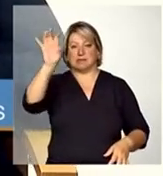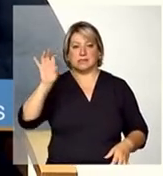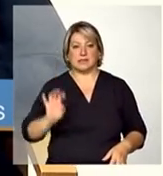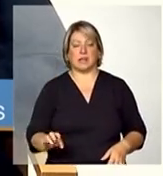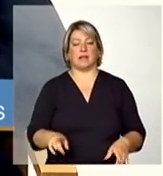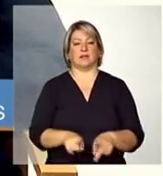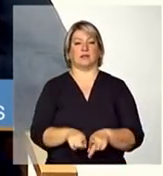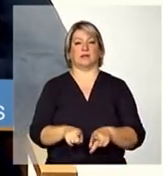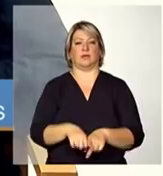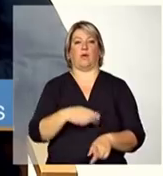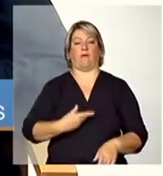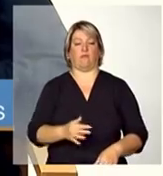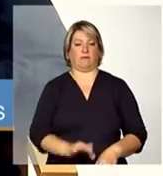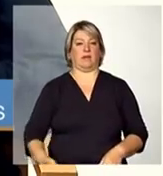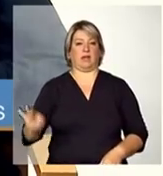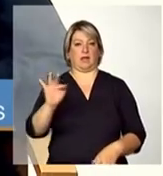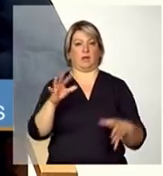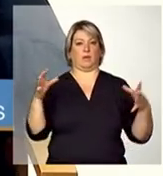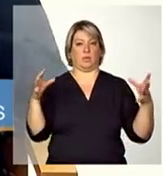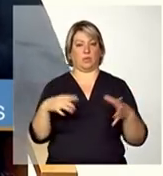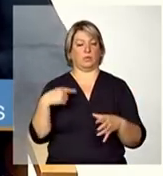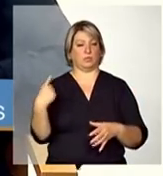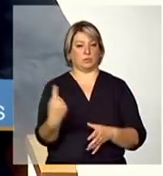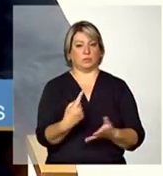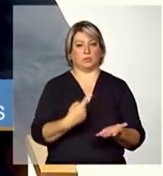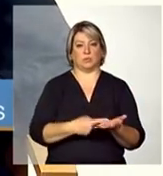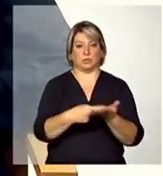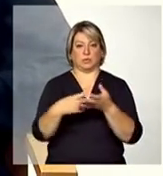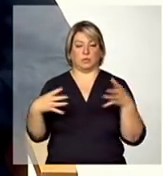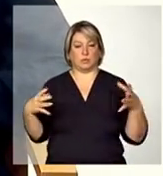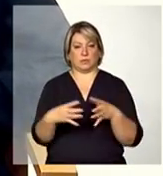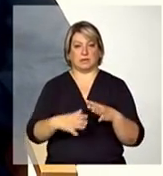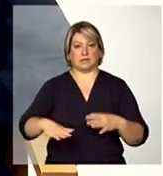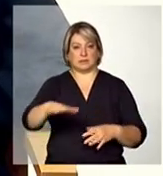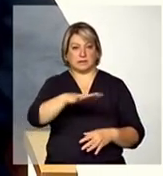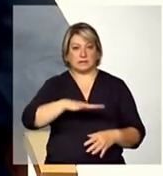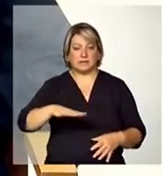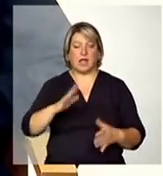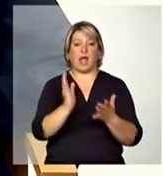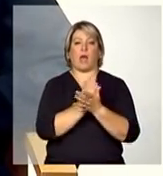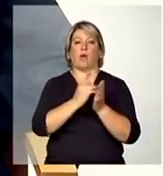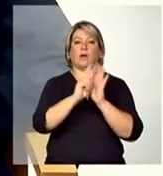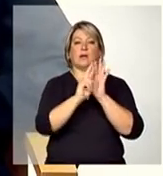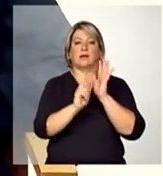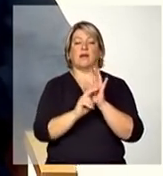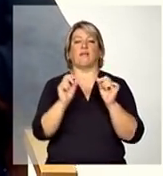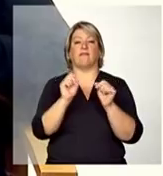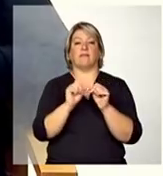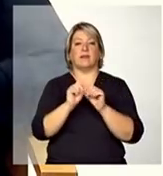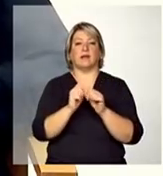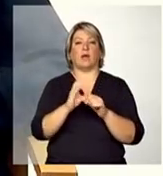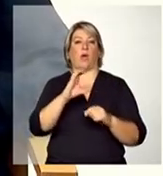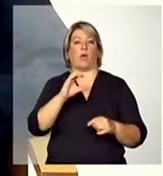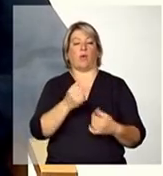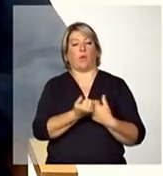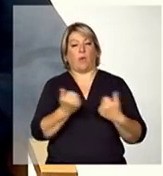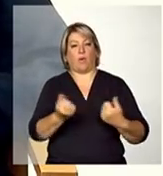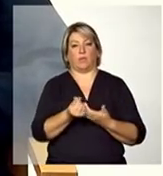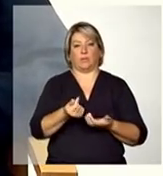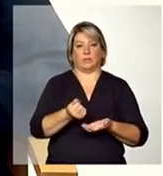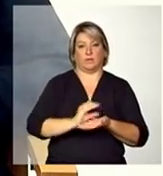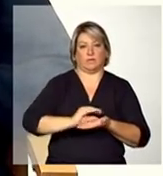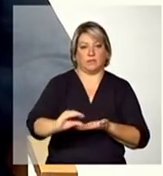pactuaram entre si alguns critérios para ter o primeiro cofinanciamento federal para implantação dessas